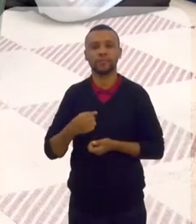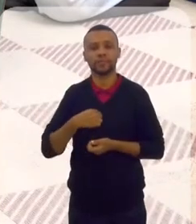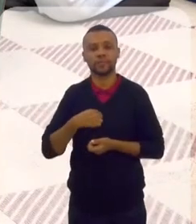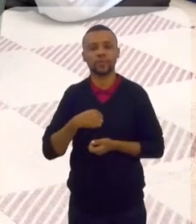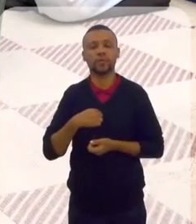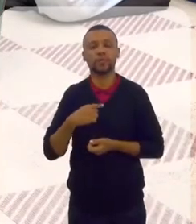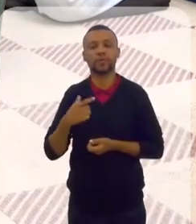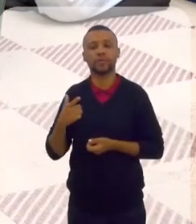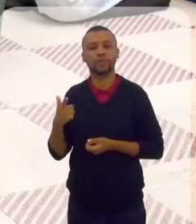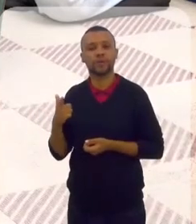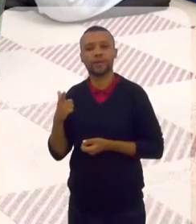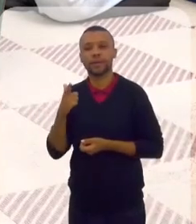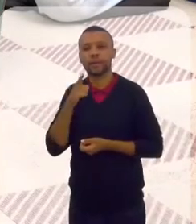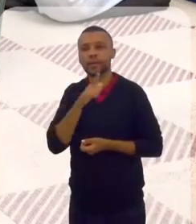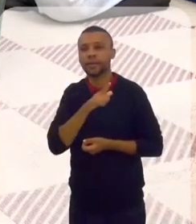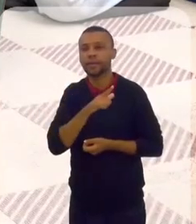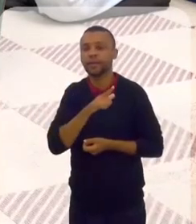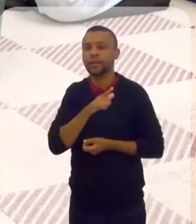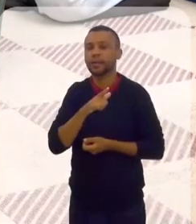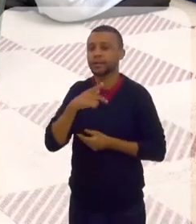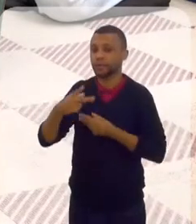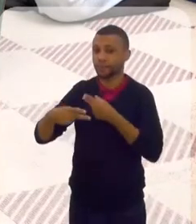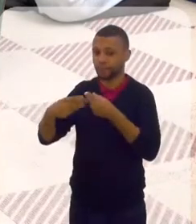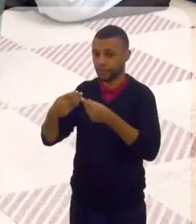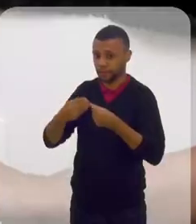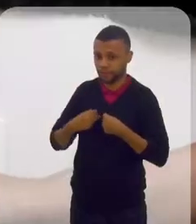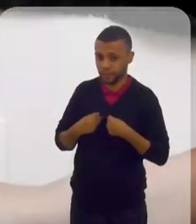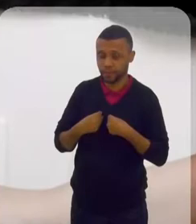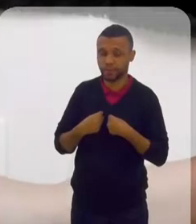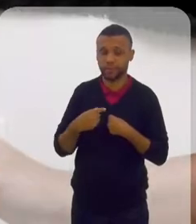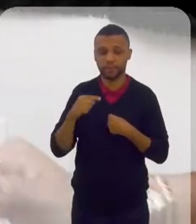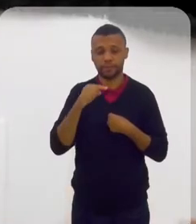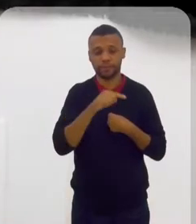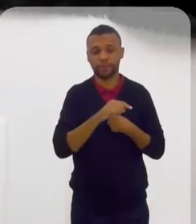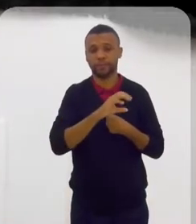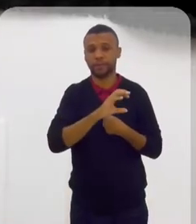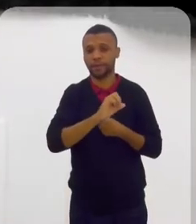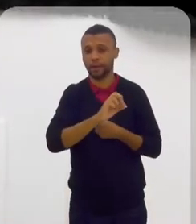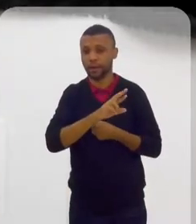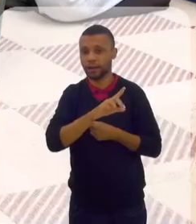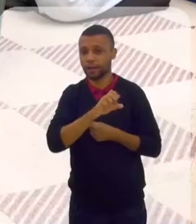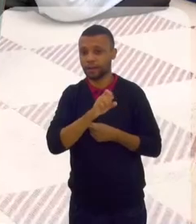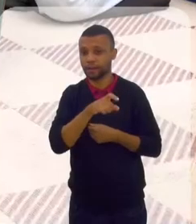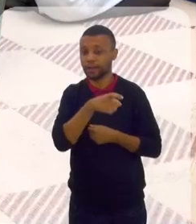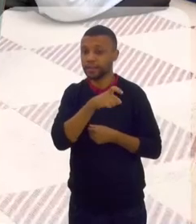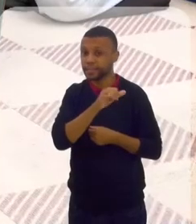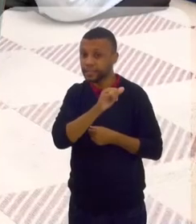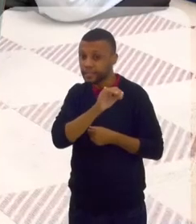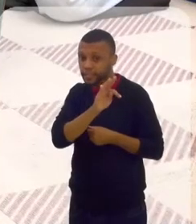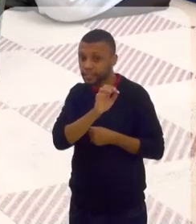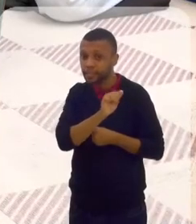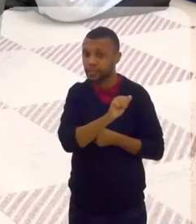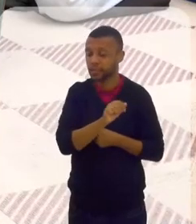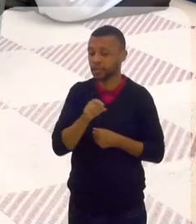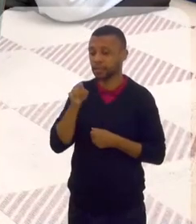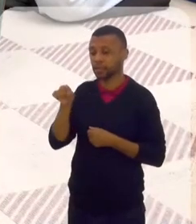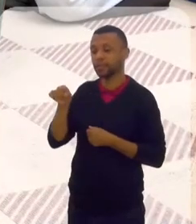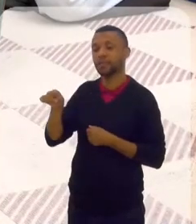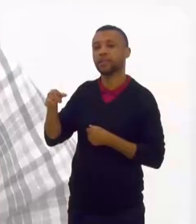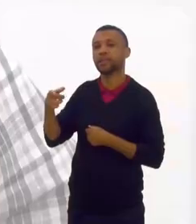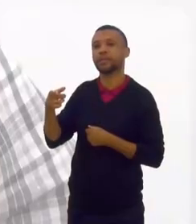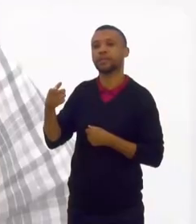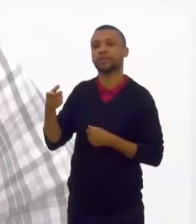tanto do Carlos, que é um islâmico xiita, como ganhei do